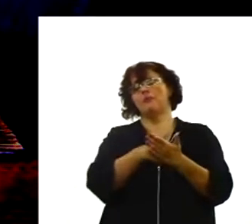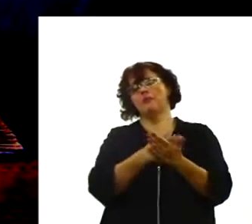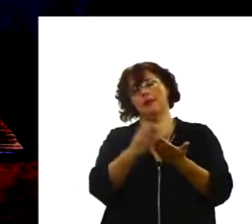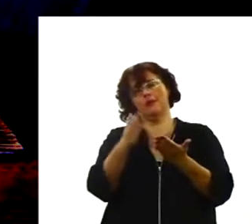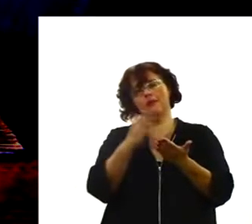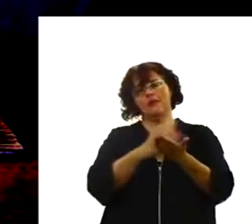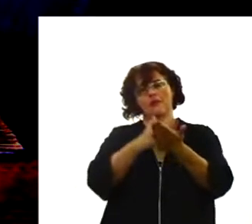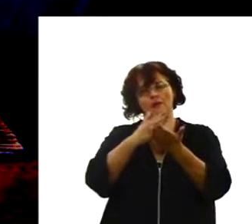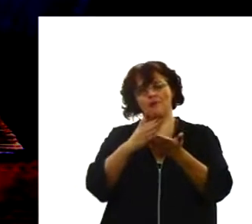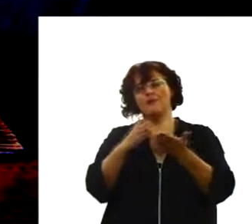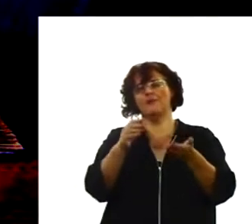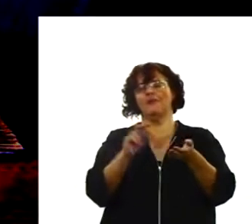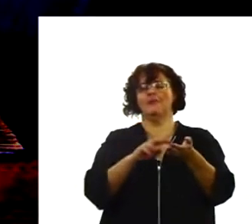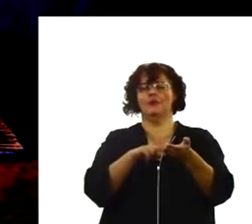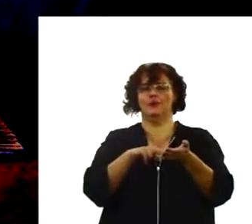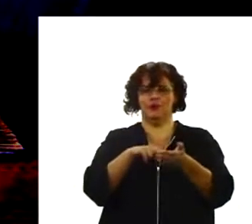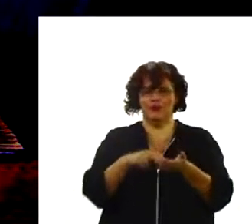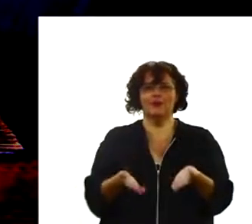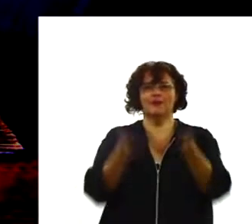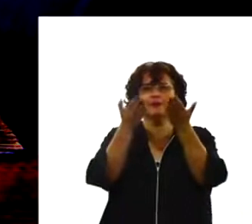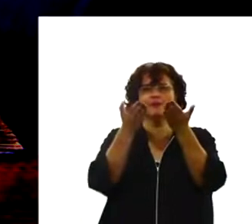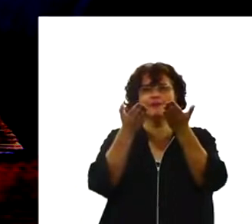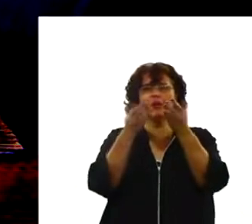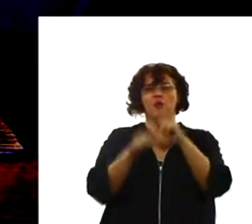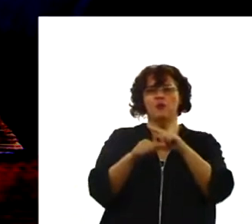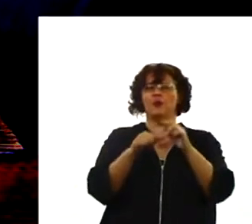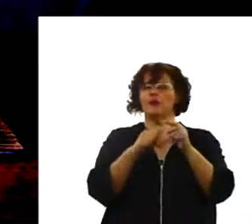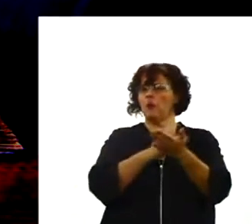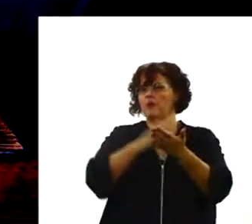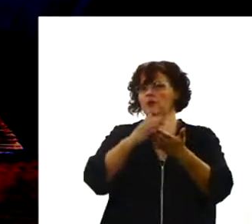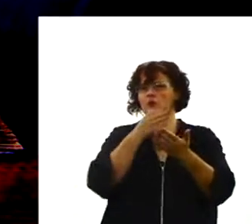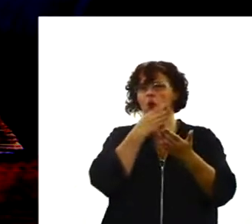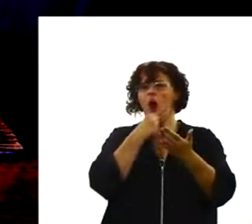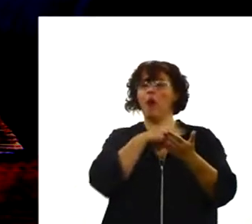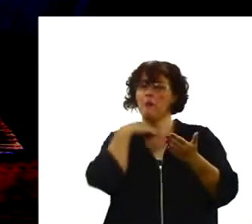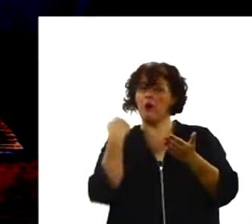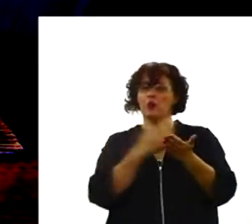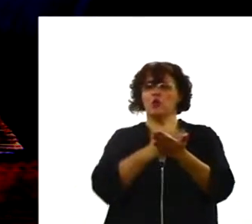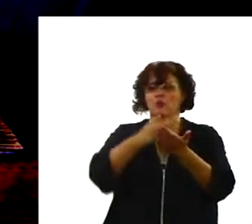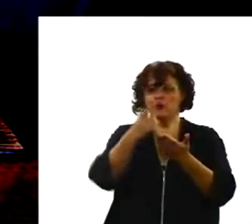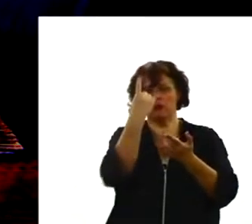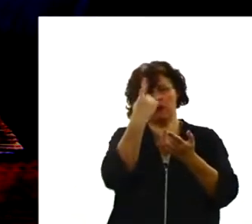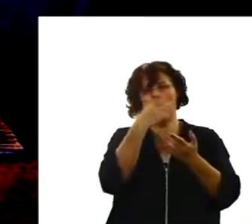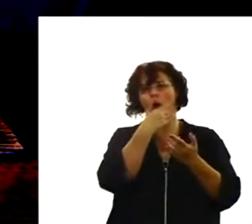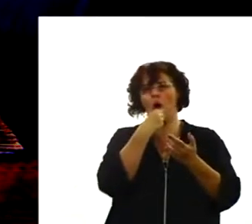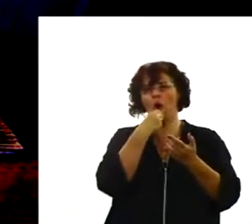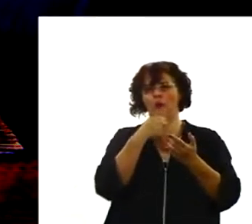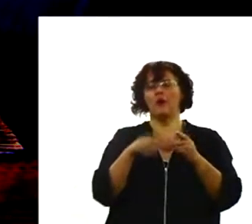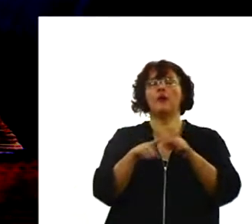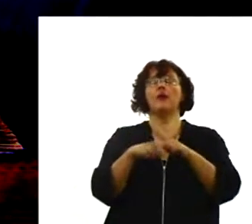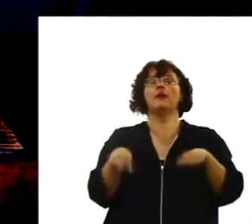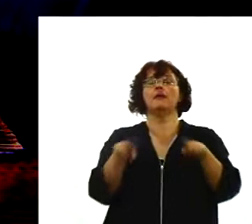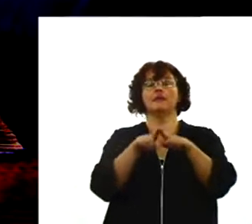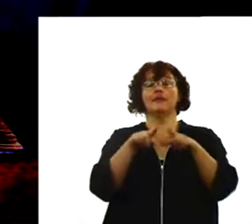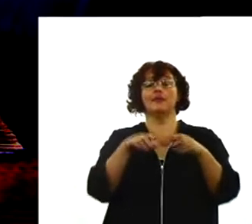homem, também por um homem veio a ressurreição dos mortos. Porque assim como em Adão todos